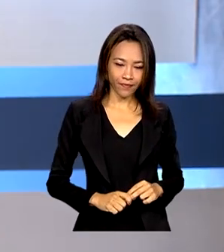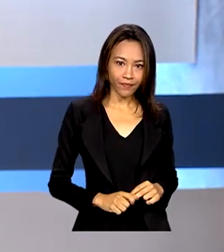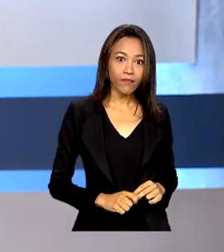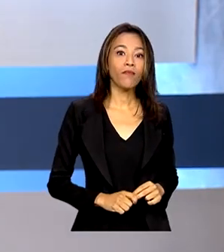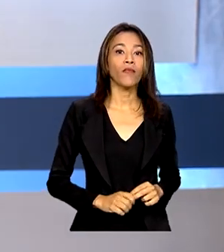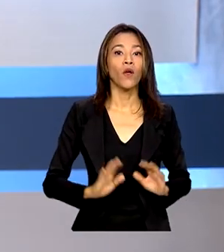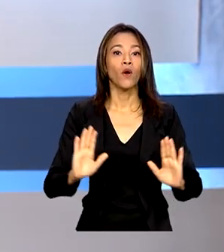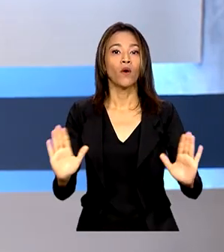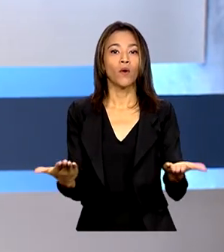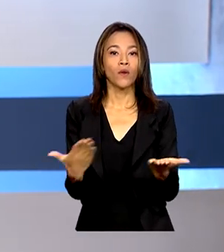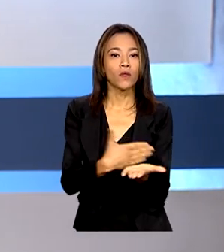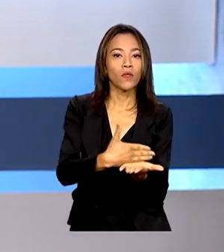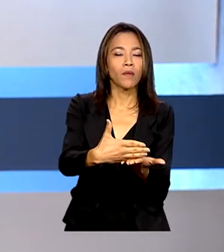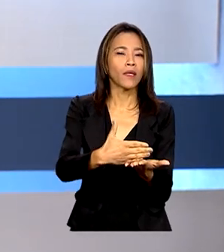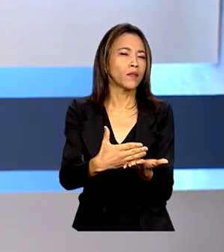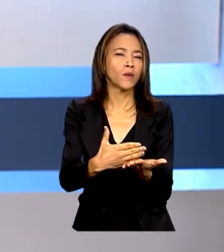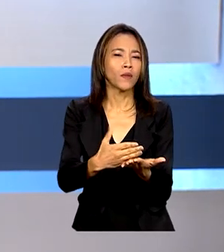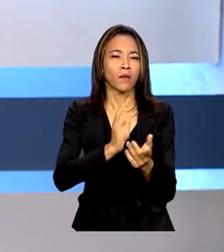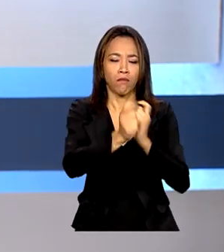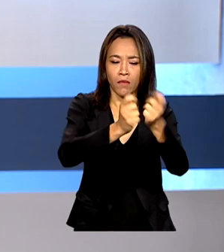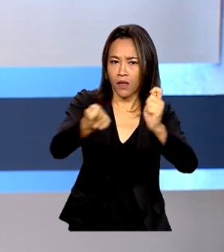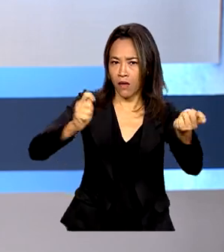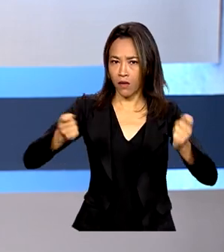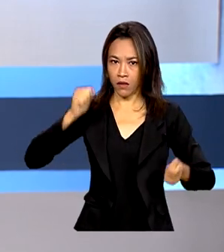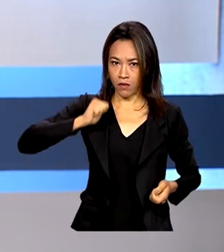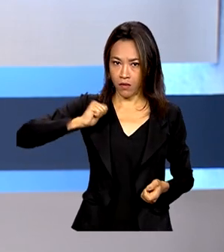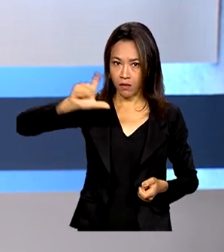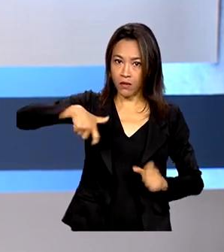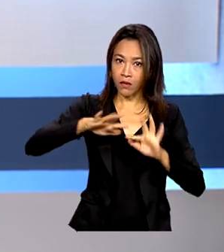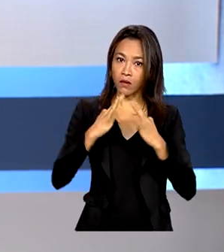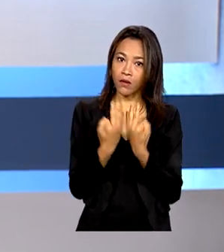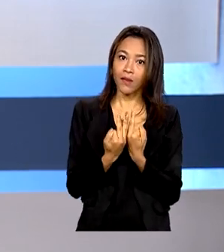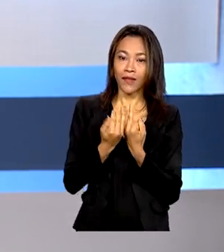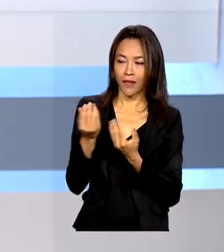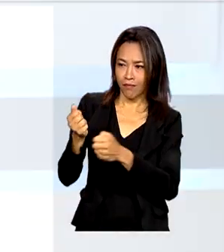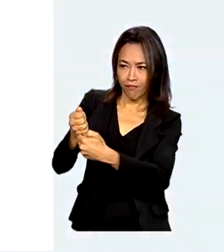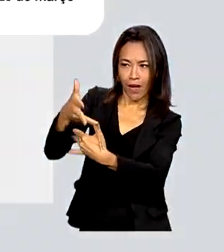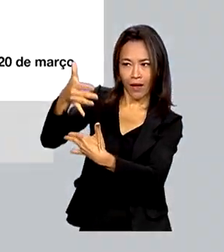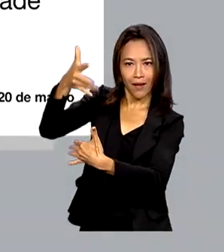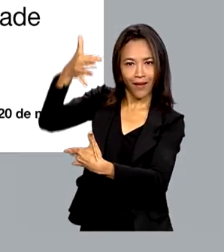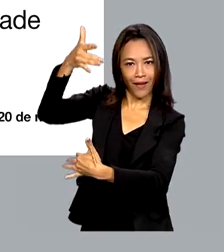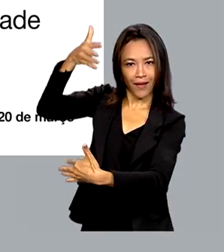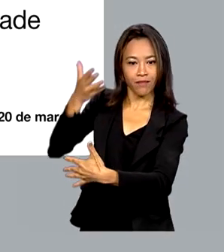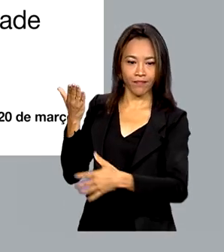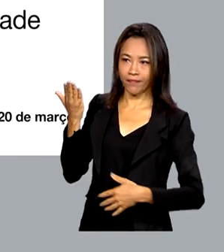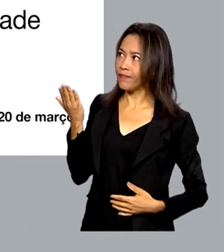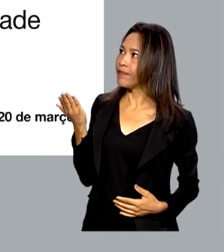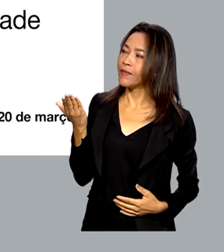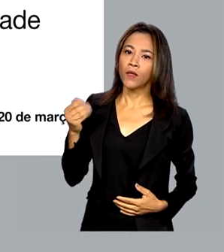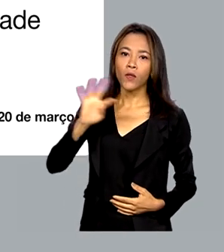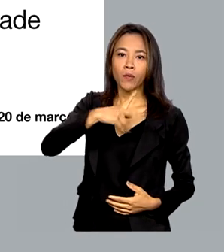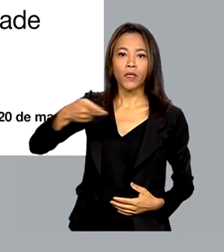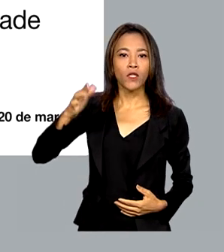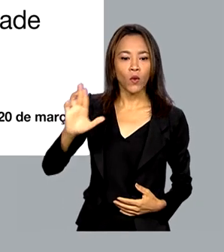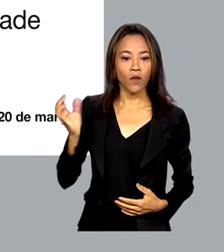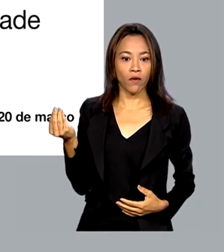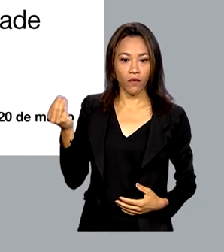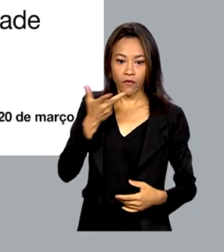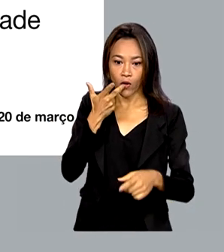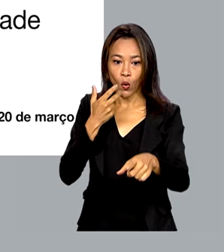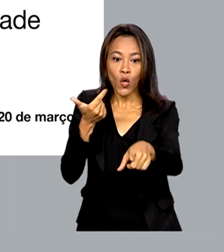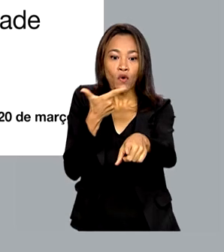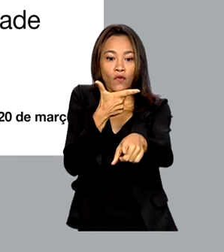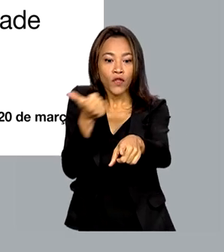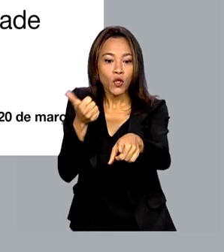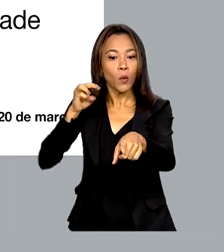E começa hoje o pagamento do novo Bolsa Família. Pelas redes sociais, o presidente Lula disse que serão 21 milhões de famílias